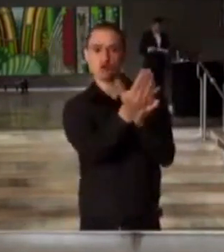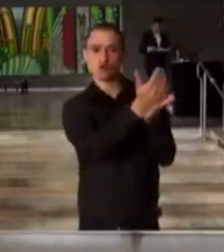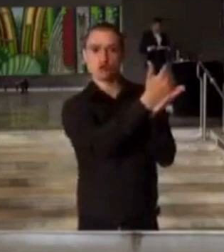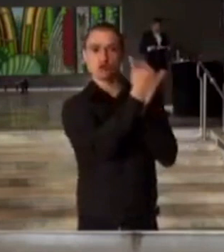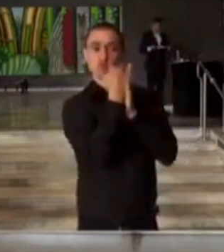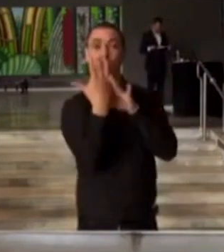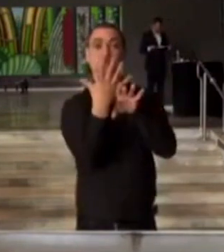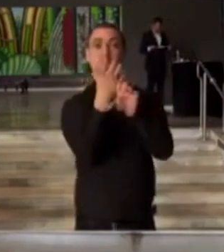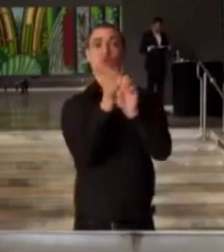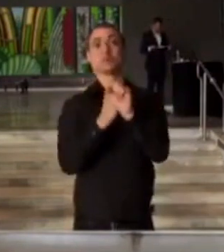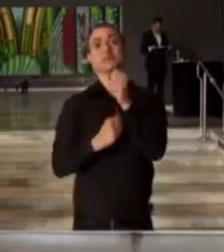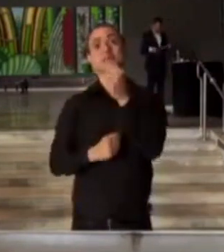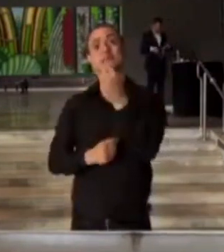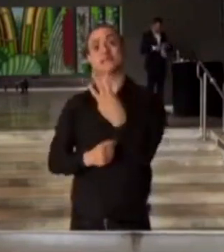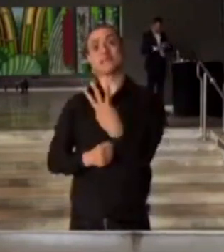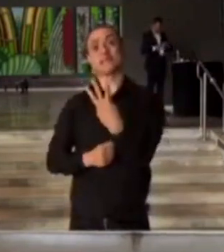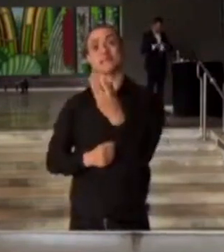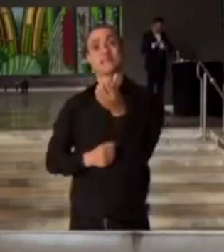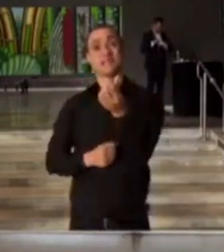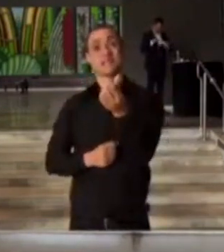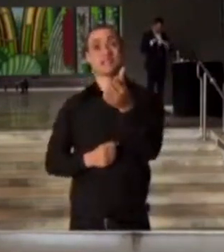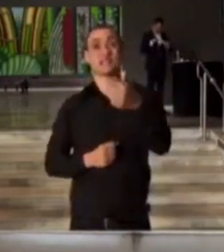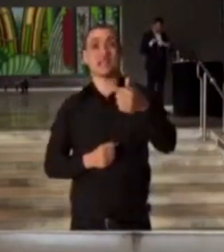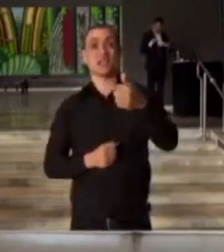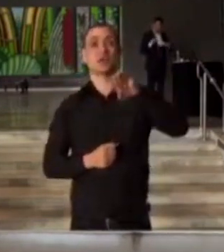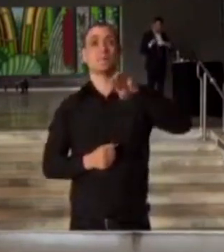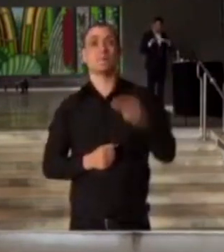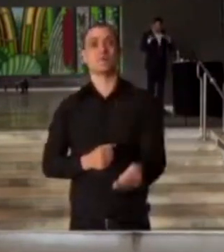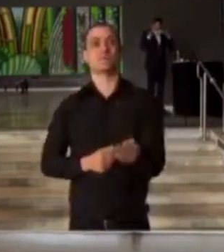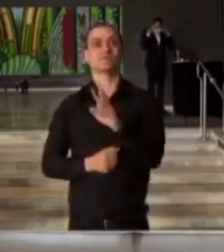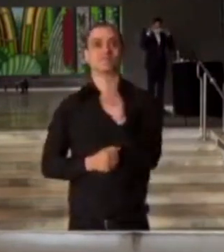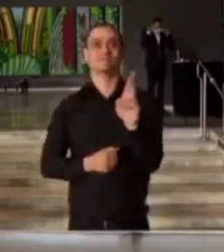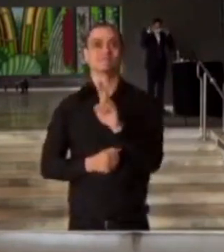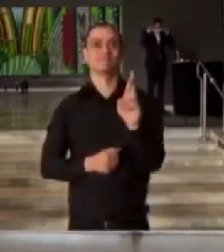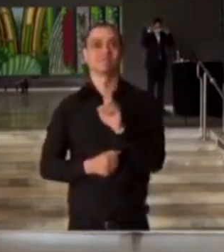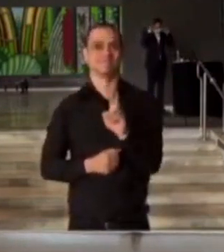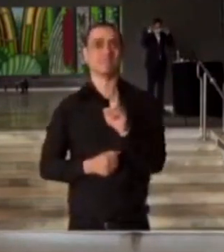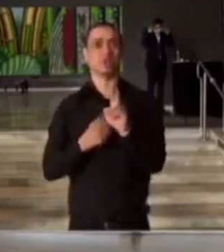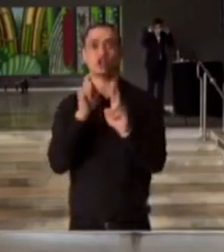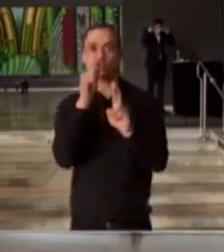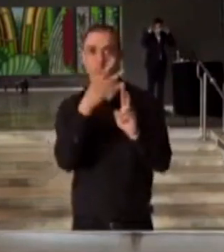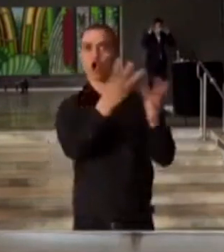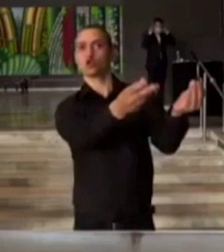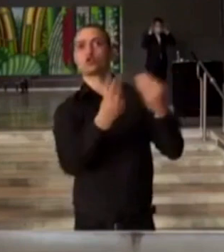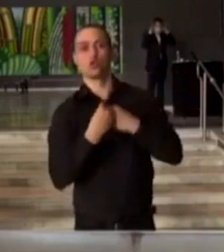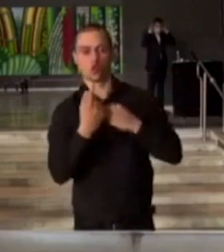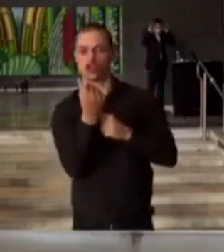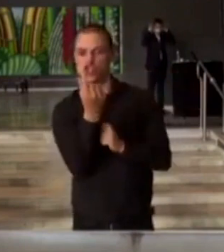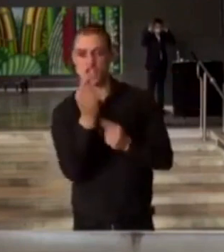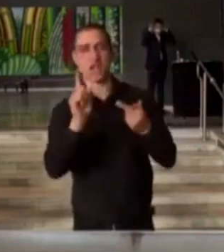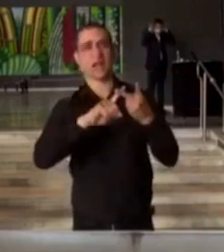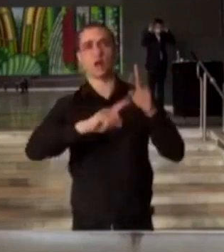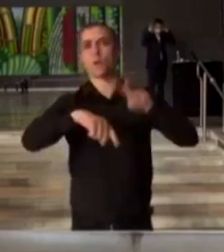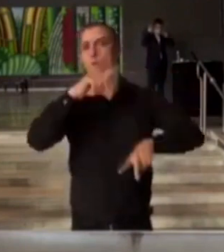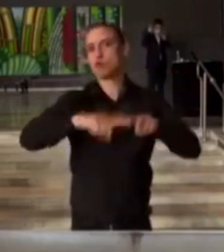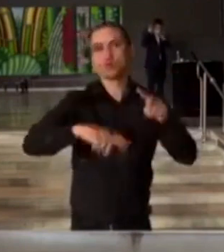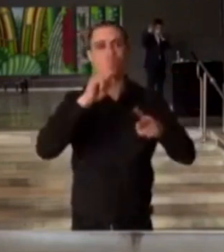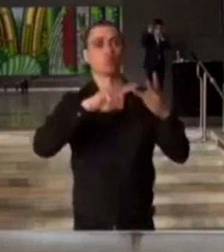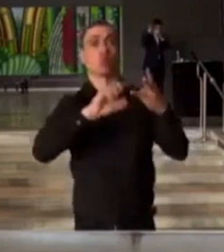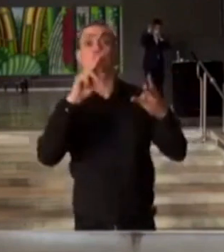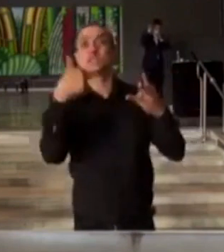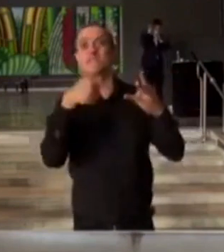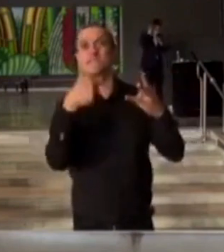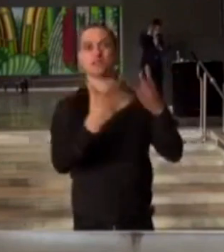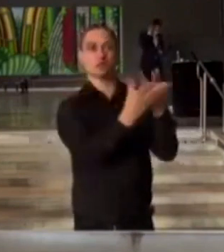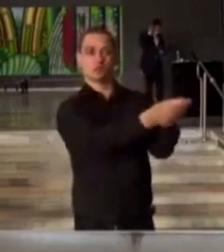367 milhões de reais em doações, em dinheiro, em produtos